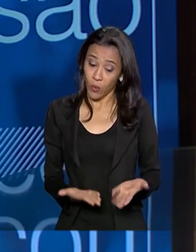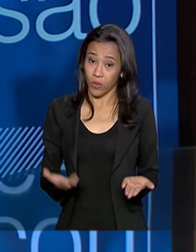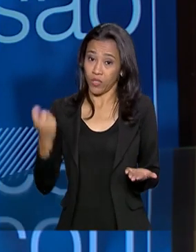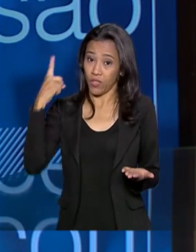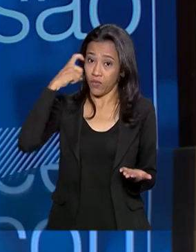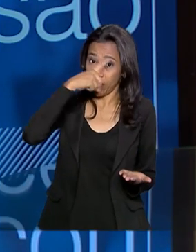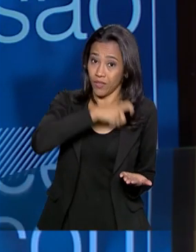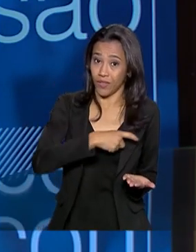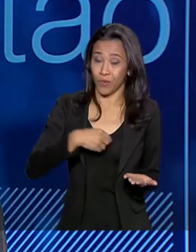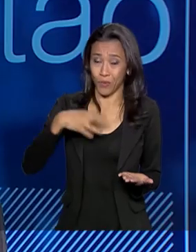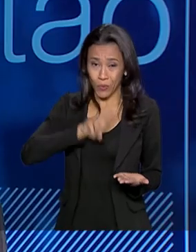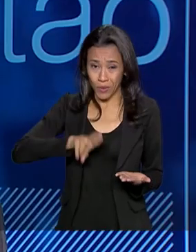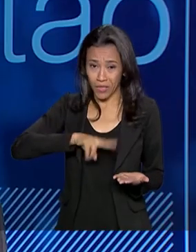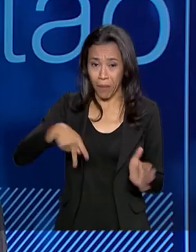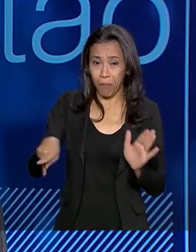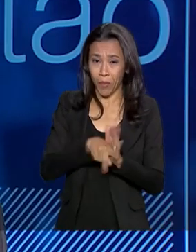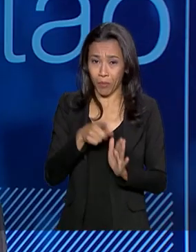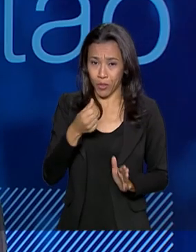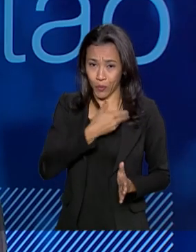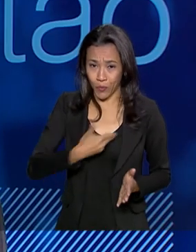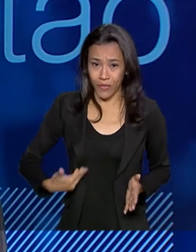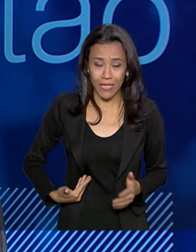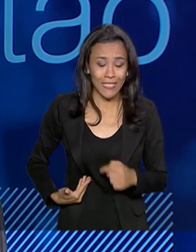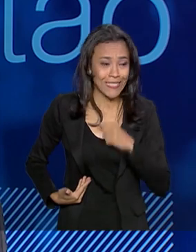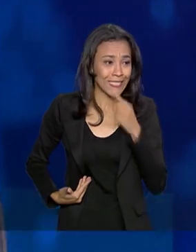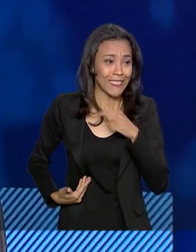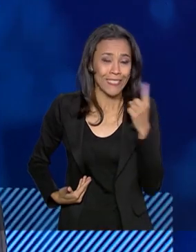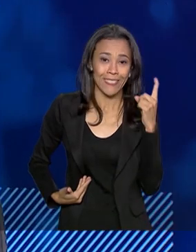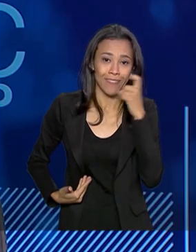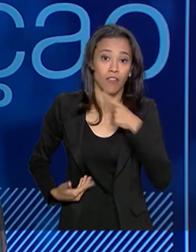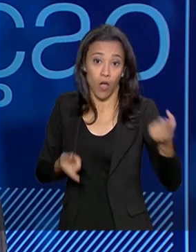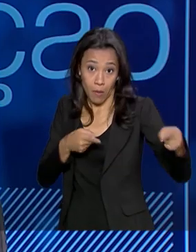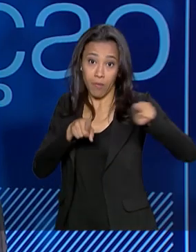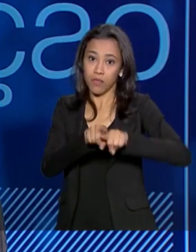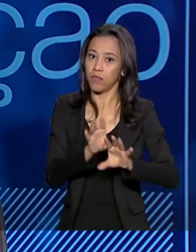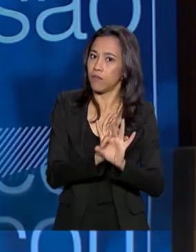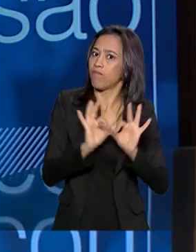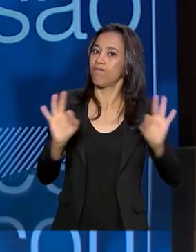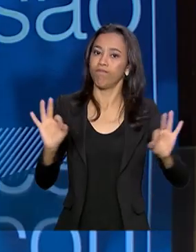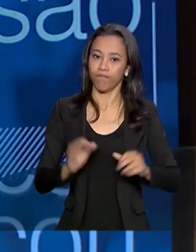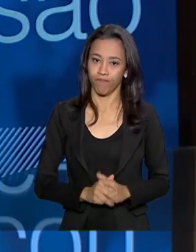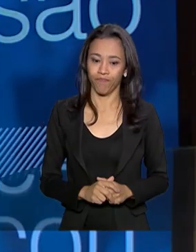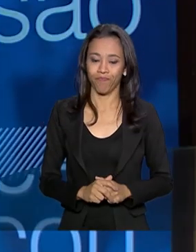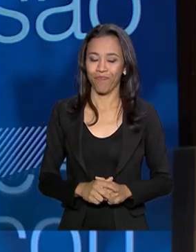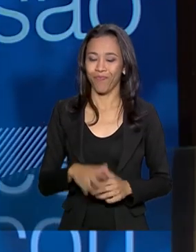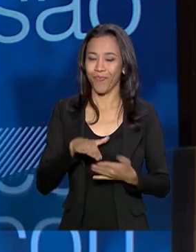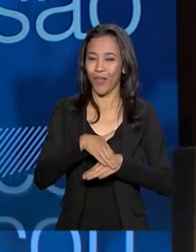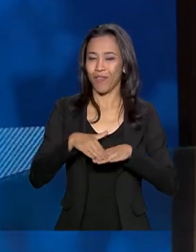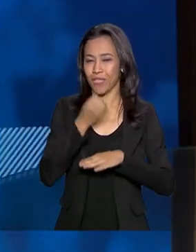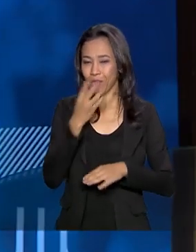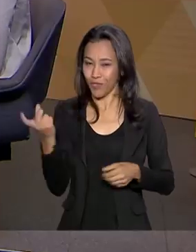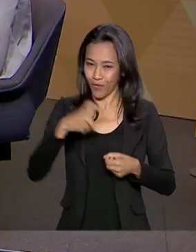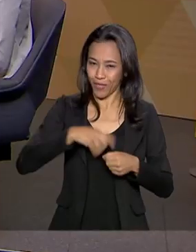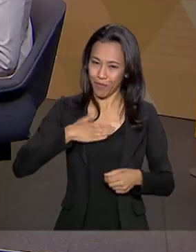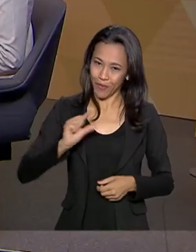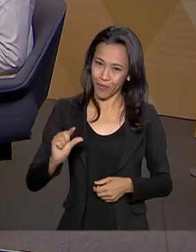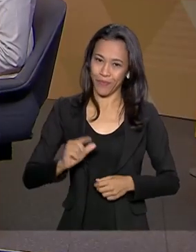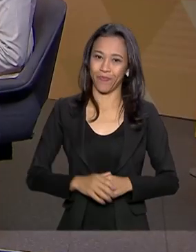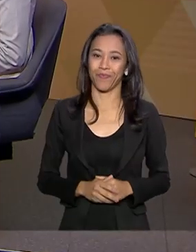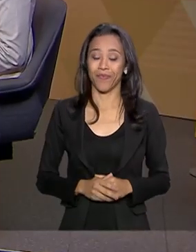de fazer isso com recursos públicos, as parcerias com a iniciativa privada são cruciais. A conversa está boa, a gente volta daqui a pouco.